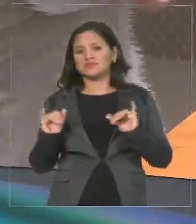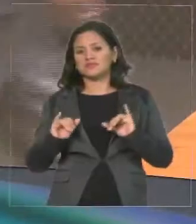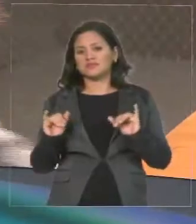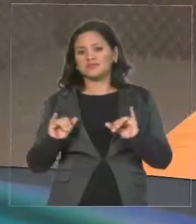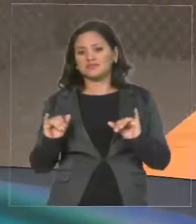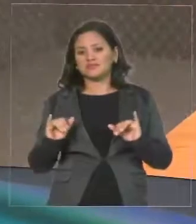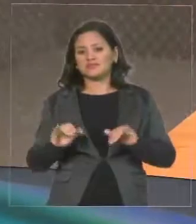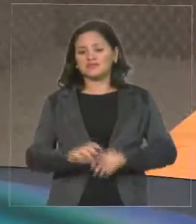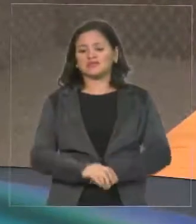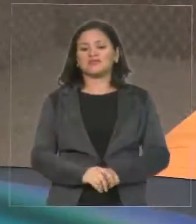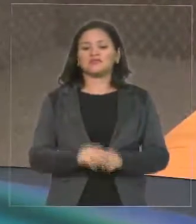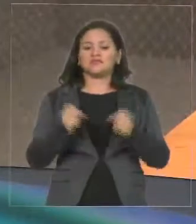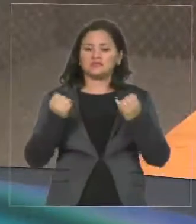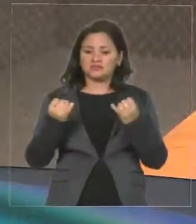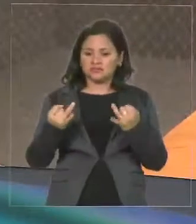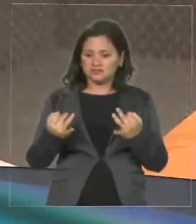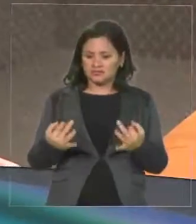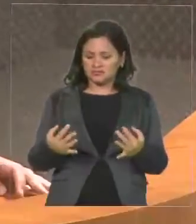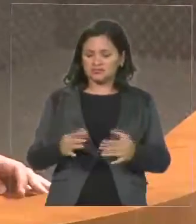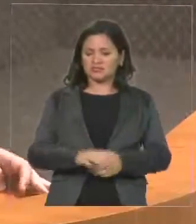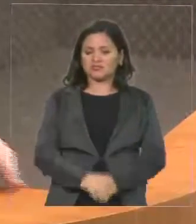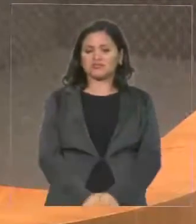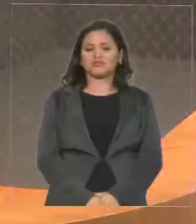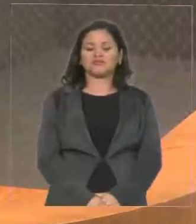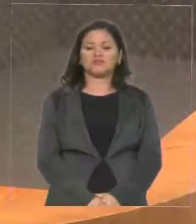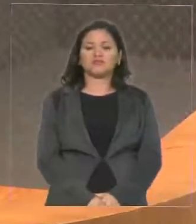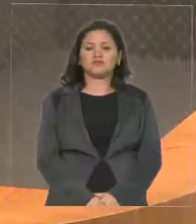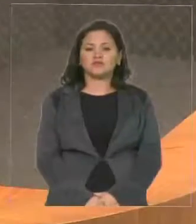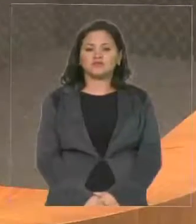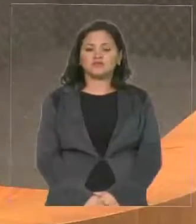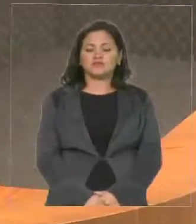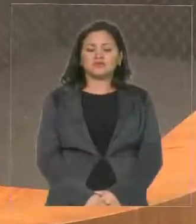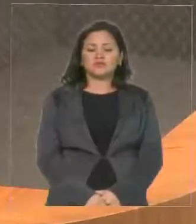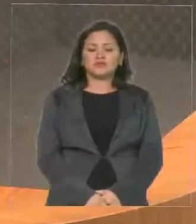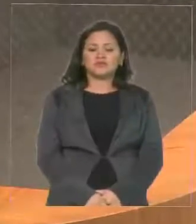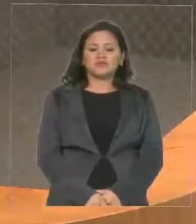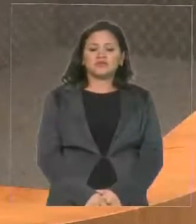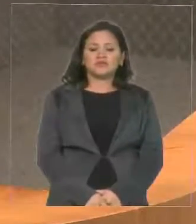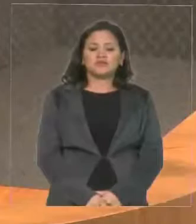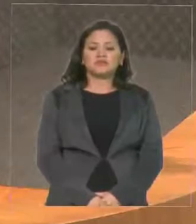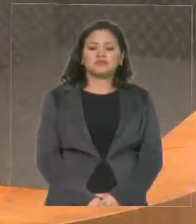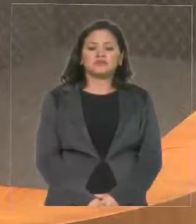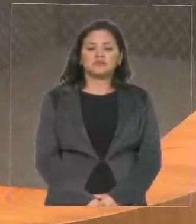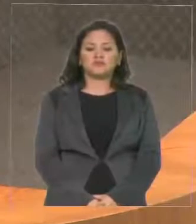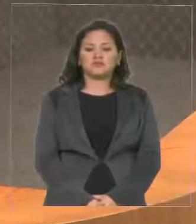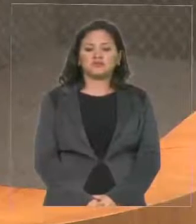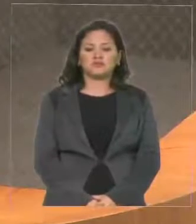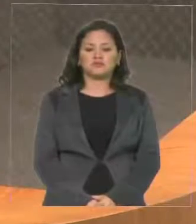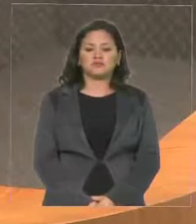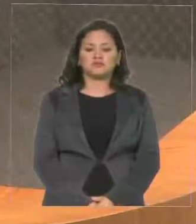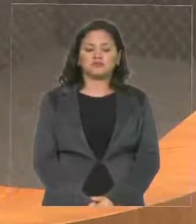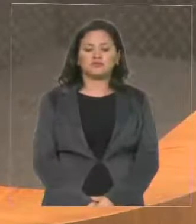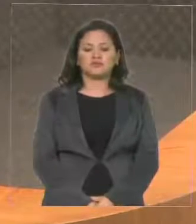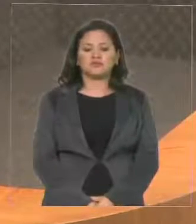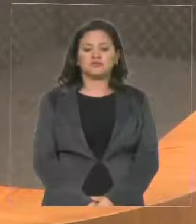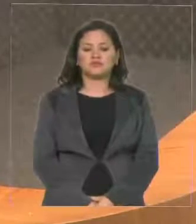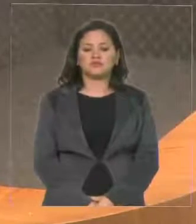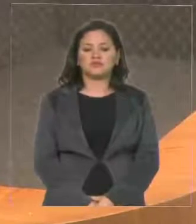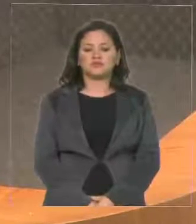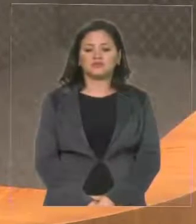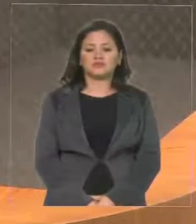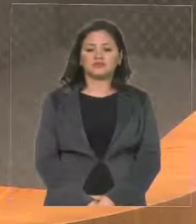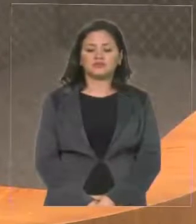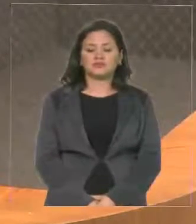lhe trazer uma explicação, em contraponto pelo que V. Exª... E serve até para uma discussão que teve há pouco com o deputado Eduardo